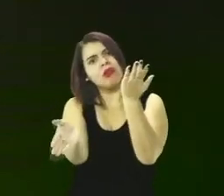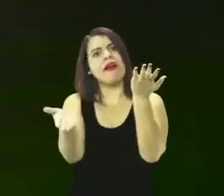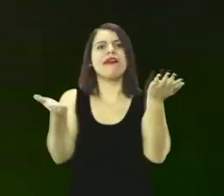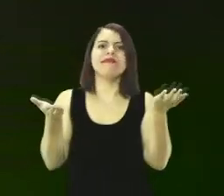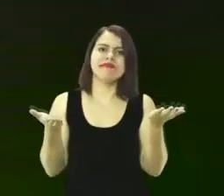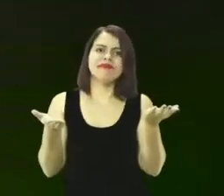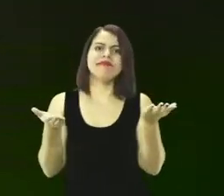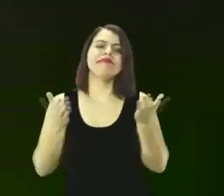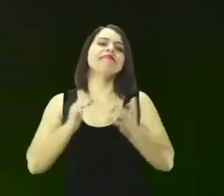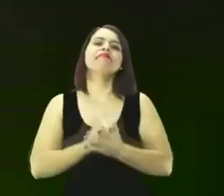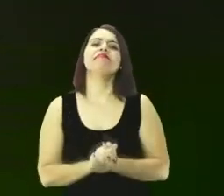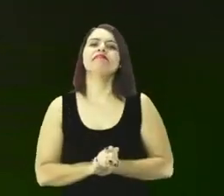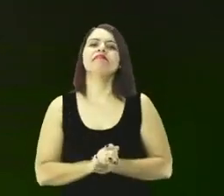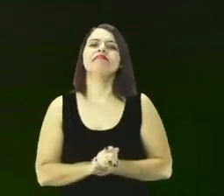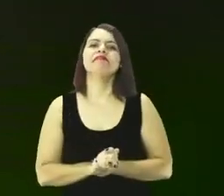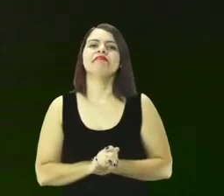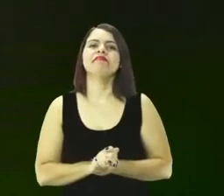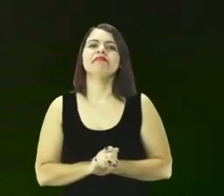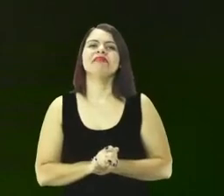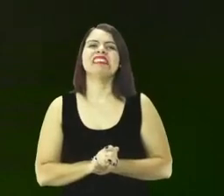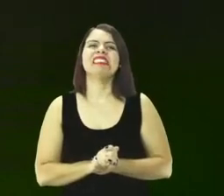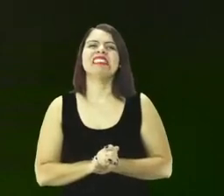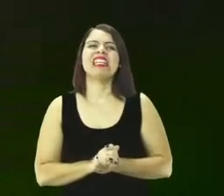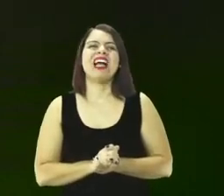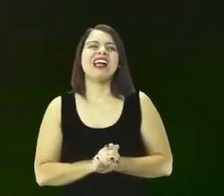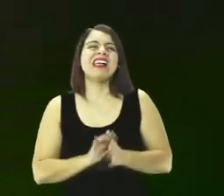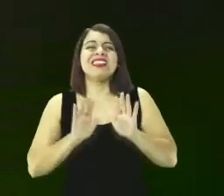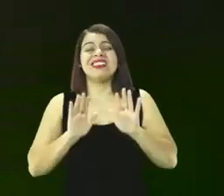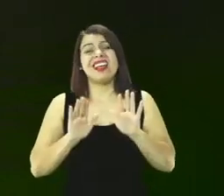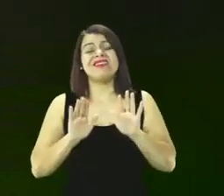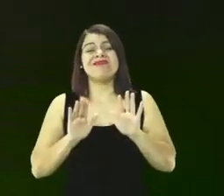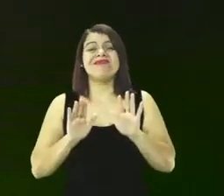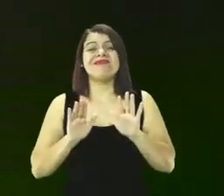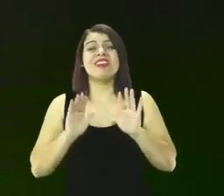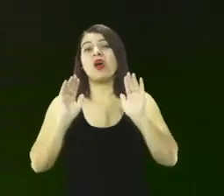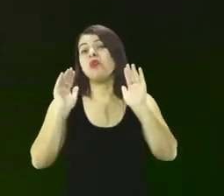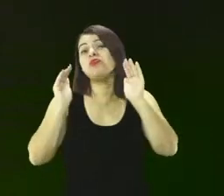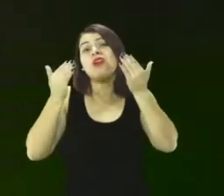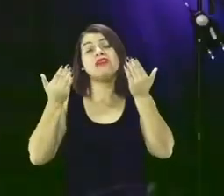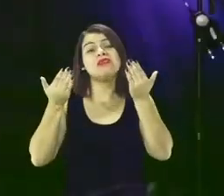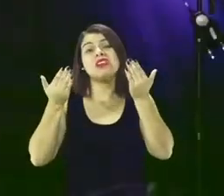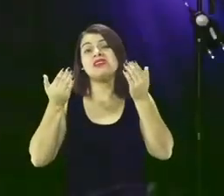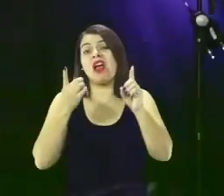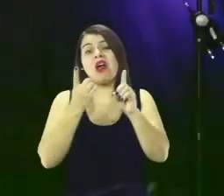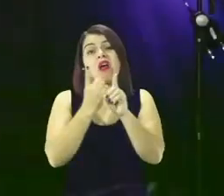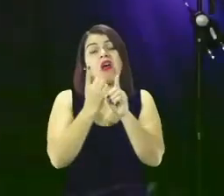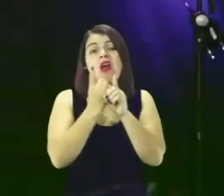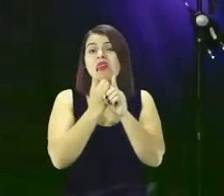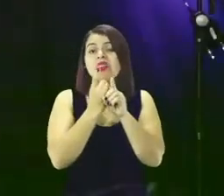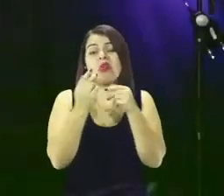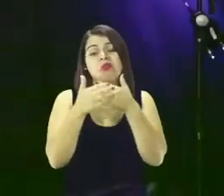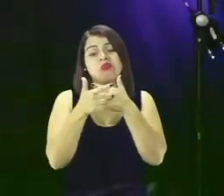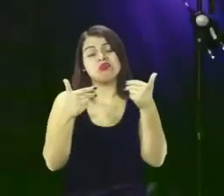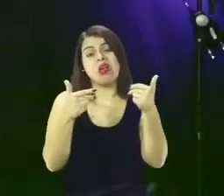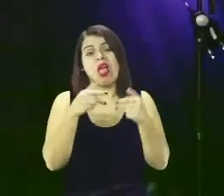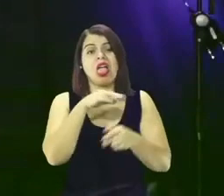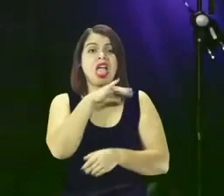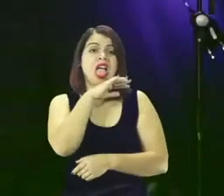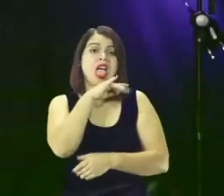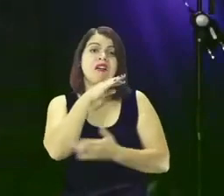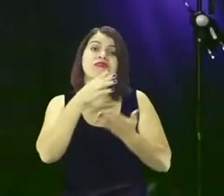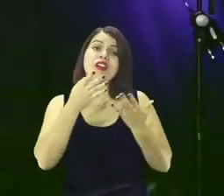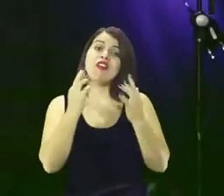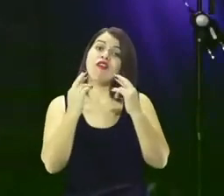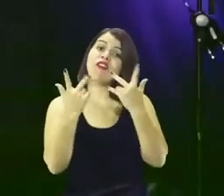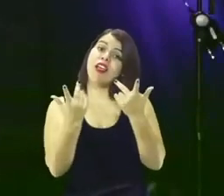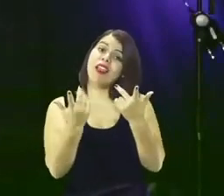direção certa. E naturalmente encontrarem um cenário diferente daquilo que Deus preparou para elas. Talvez seja o seu